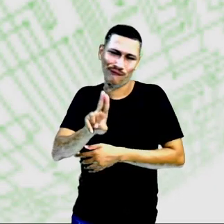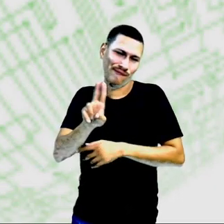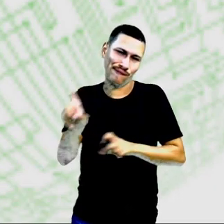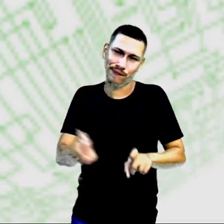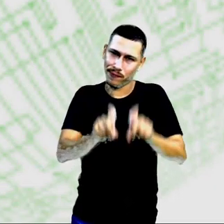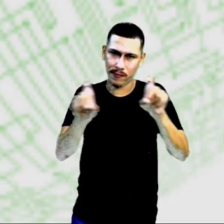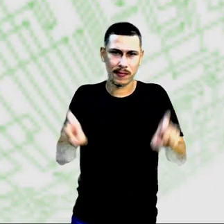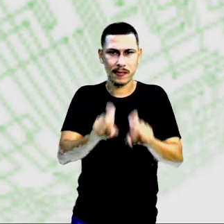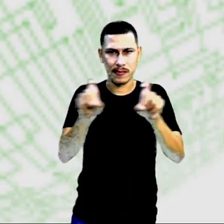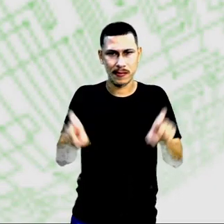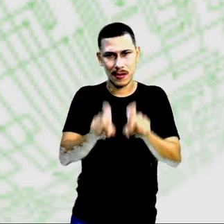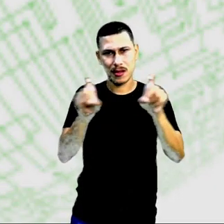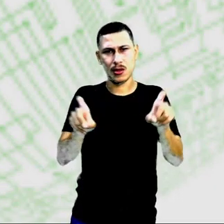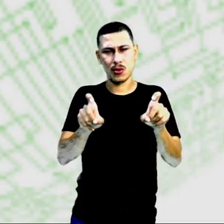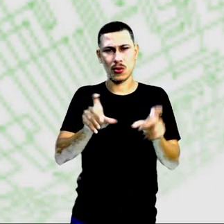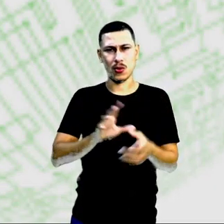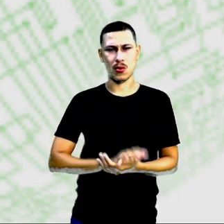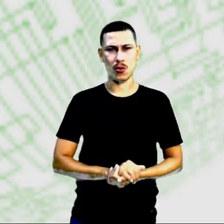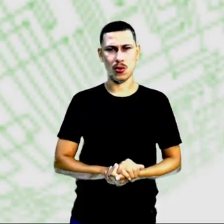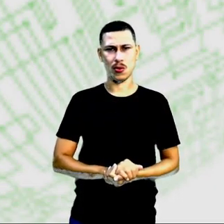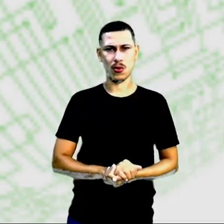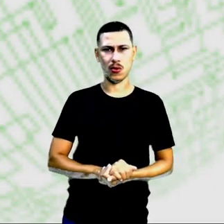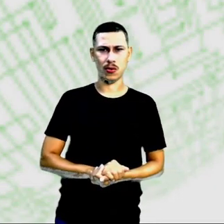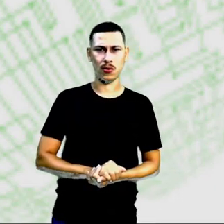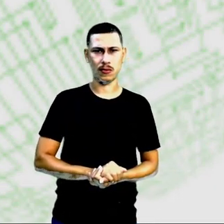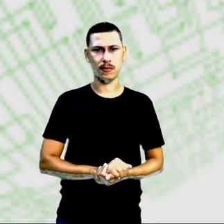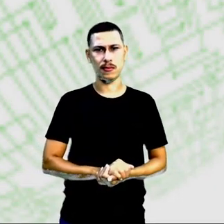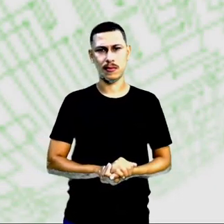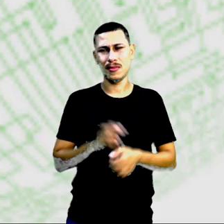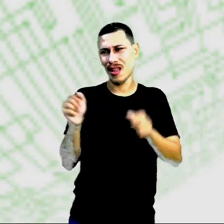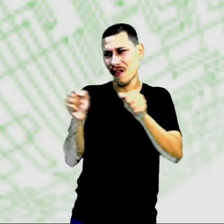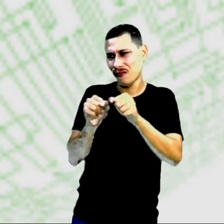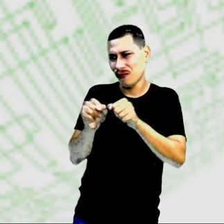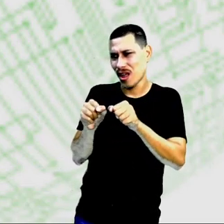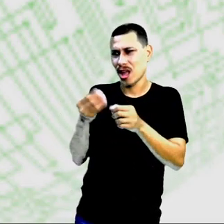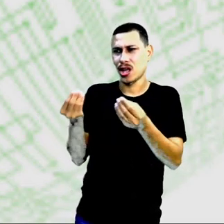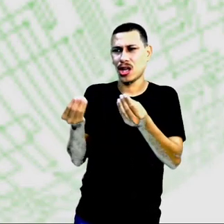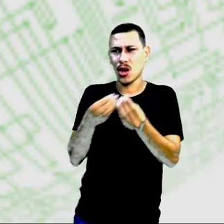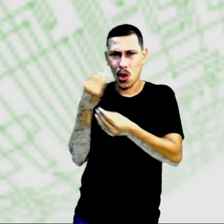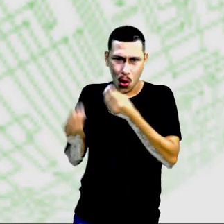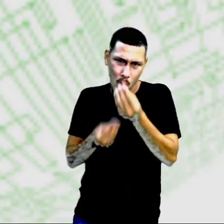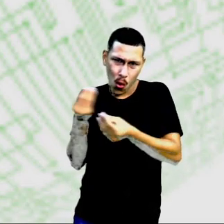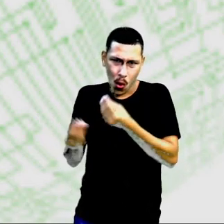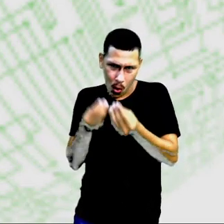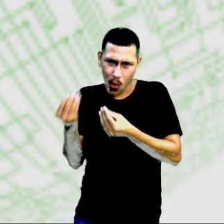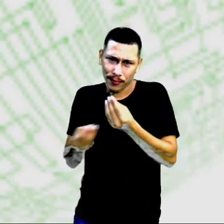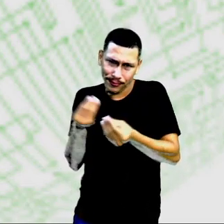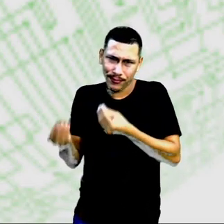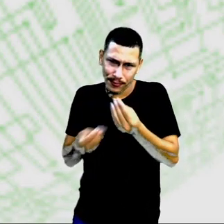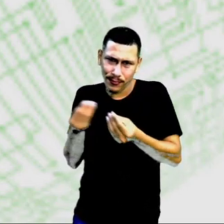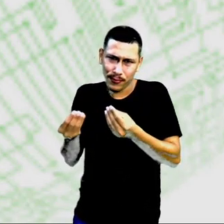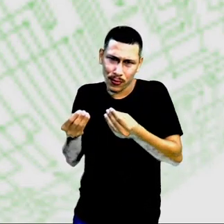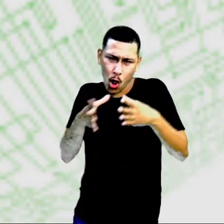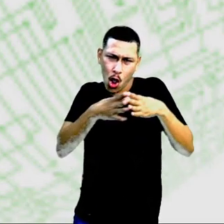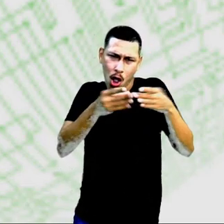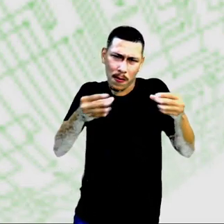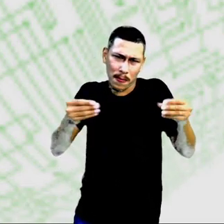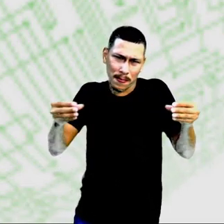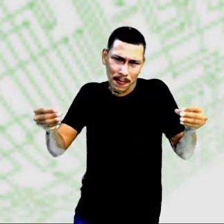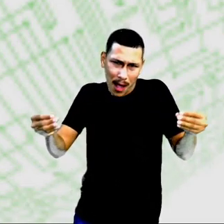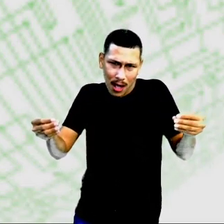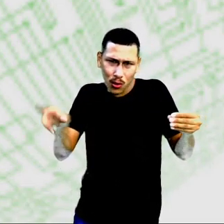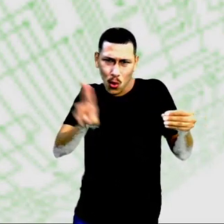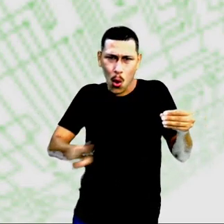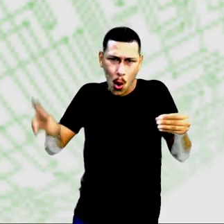eu montei com sucata, o sinal de rede, eu vou captar com uma